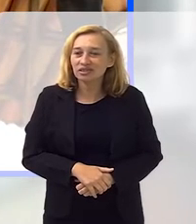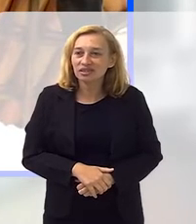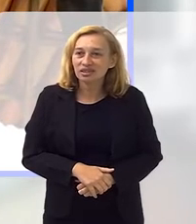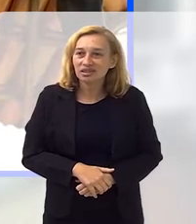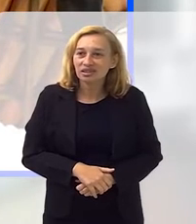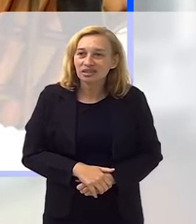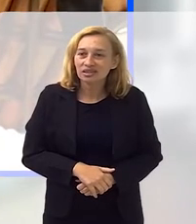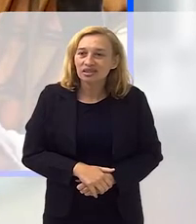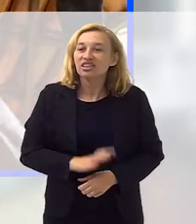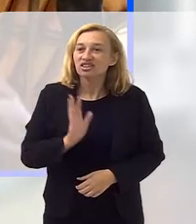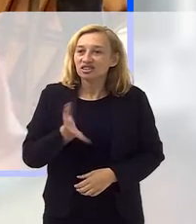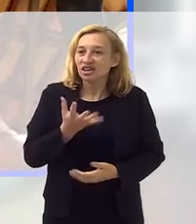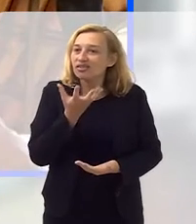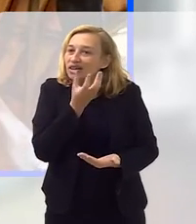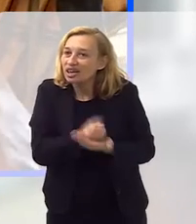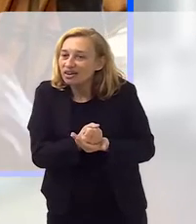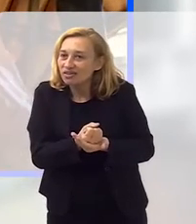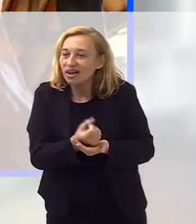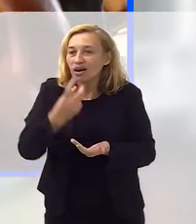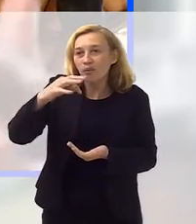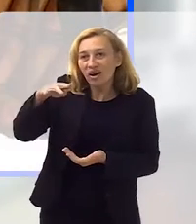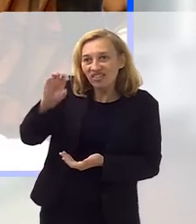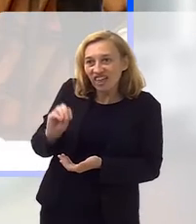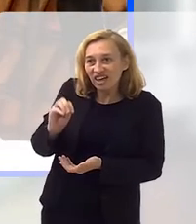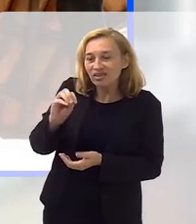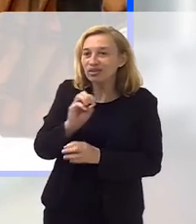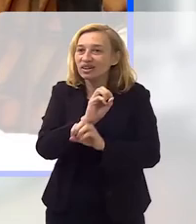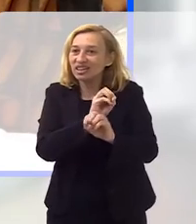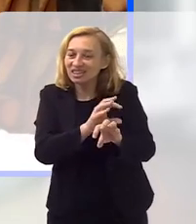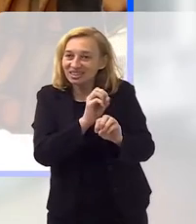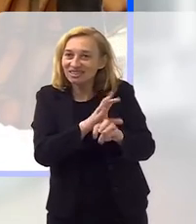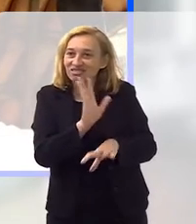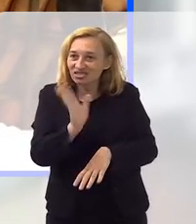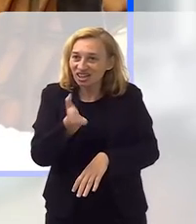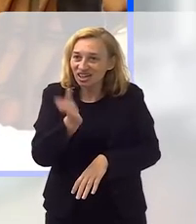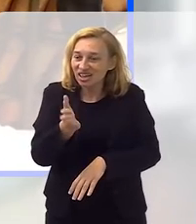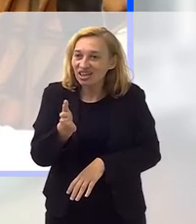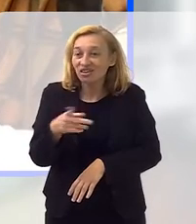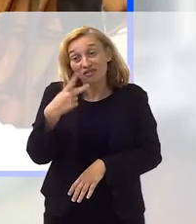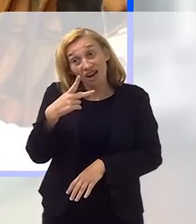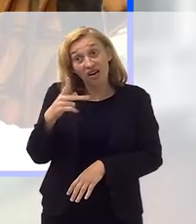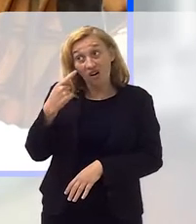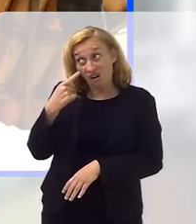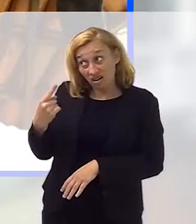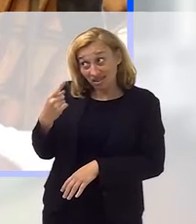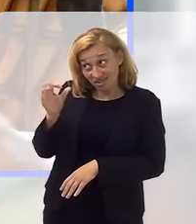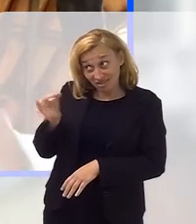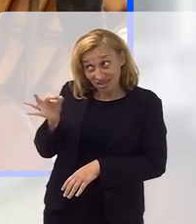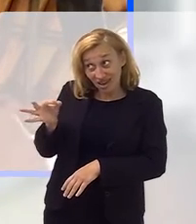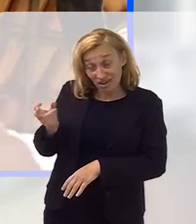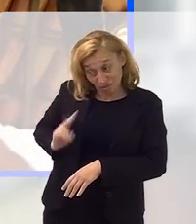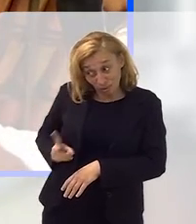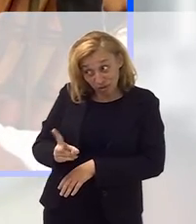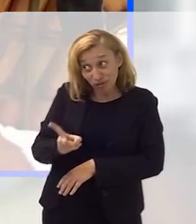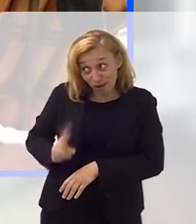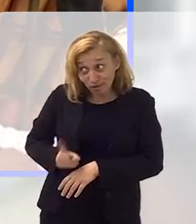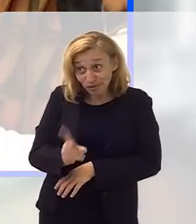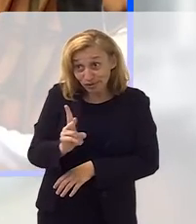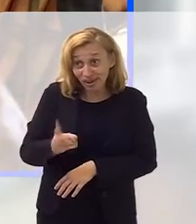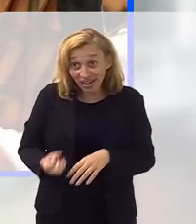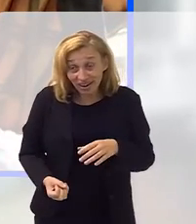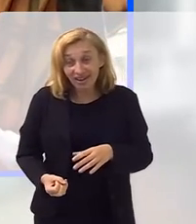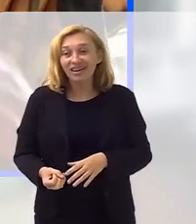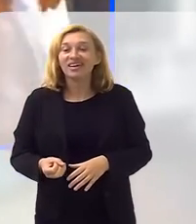e já fomos, já fui gravado pelo Quarteto Ensino, um disco de samba que eles fizeram, aí eu falei, gente, está dando certo, vamos